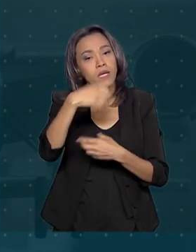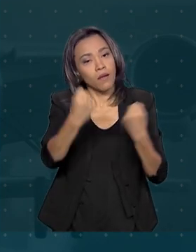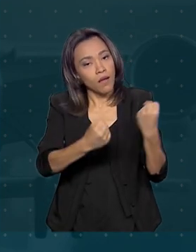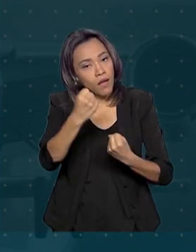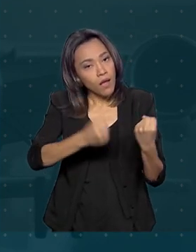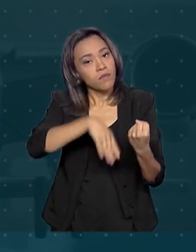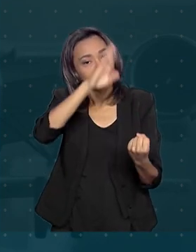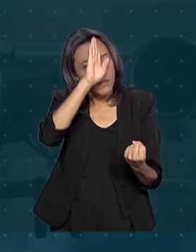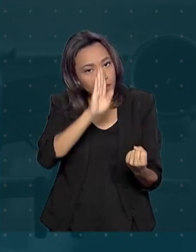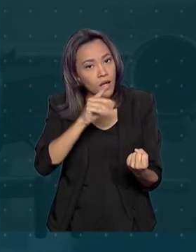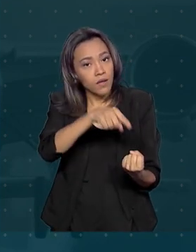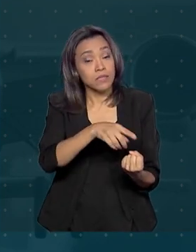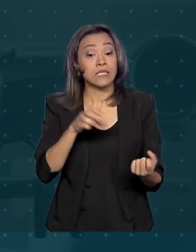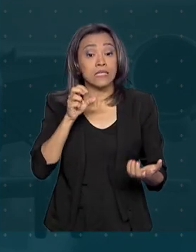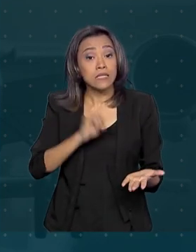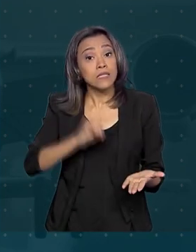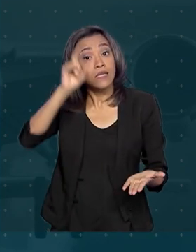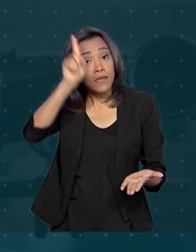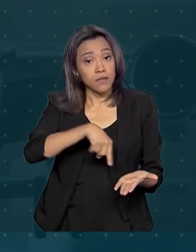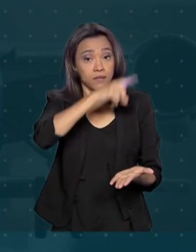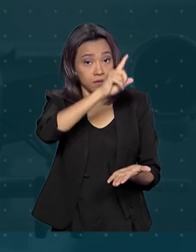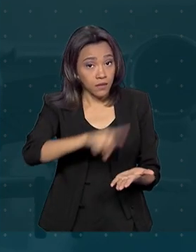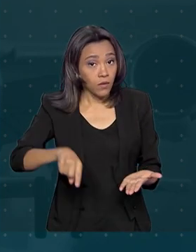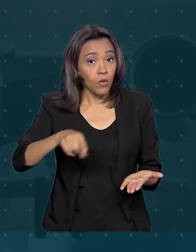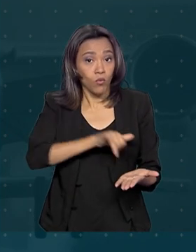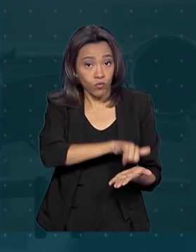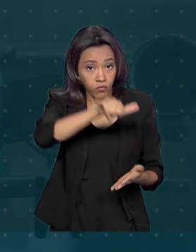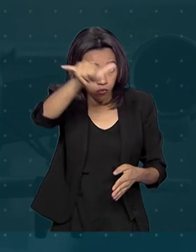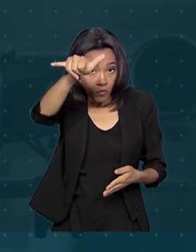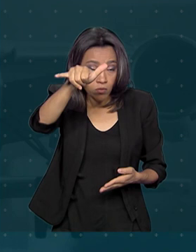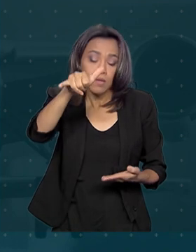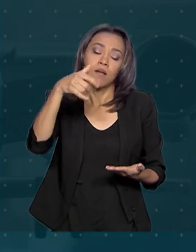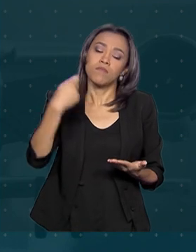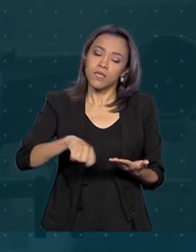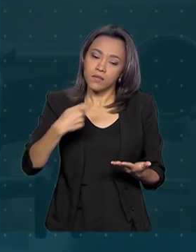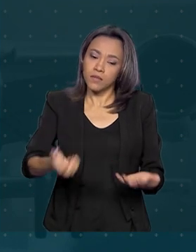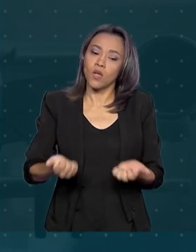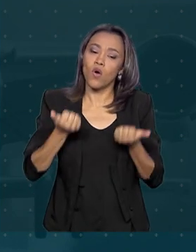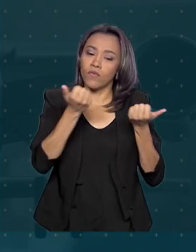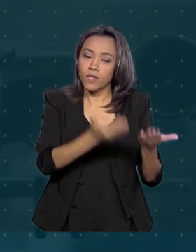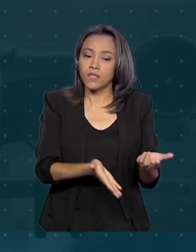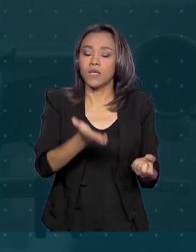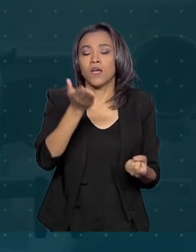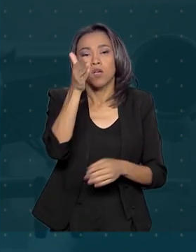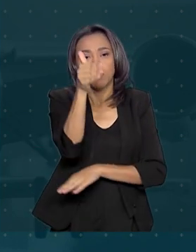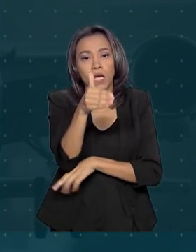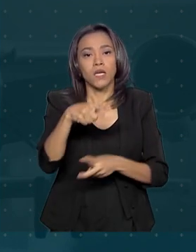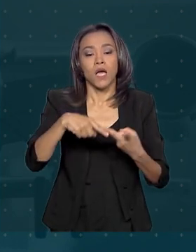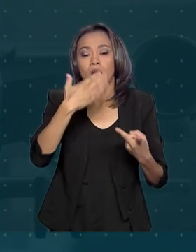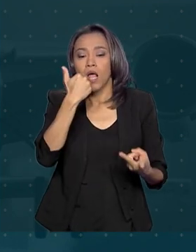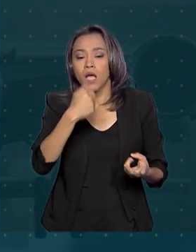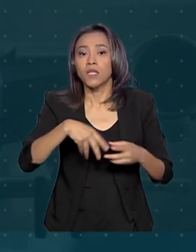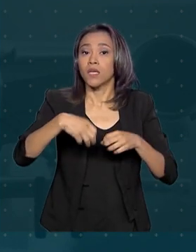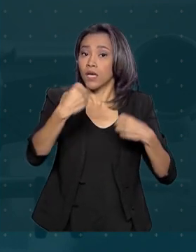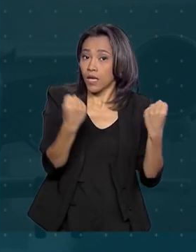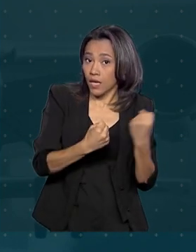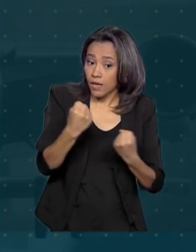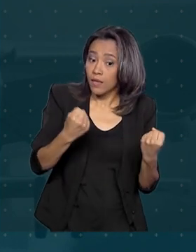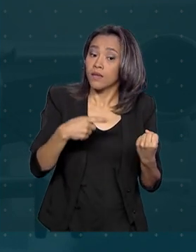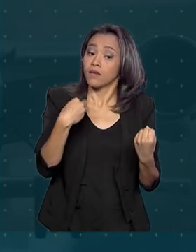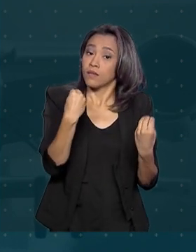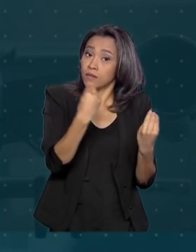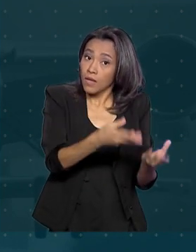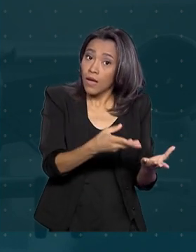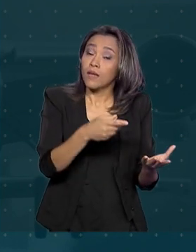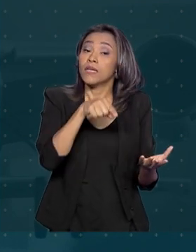passageiro. Se houver cancelamento do voo, a companhia deverá oferecer hospedagem, alimentação e transporte ao passageiro e dar